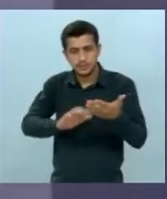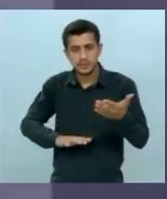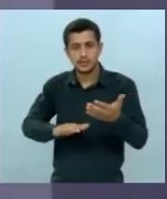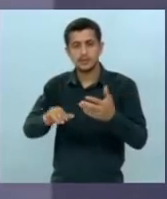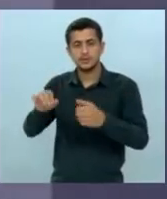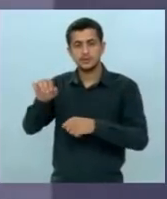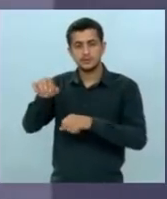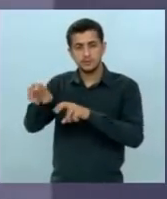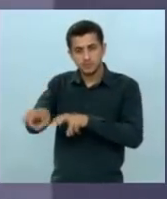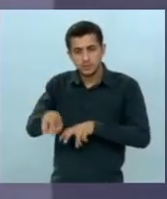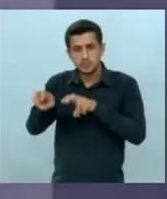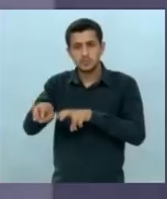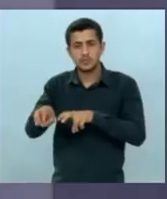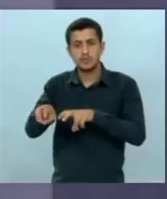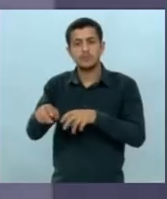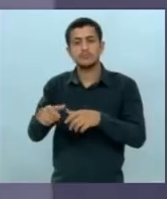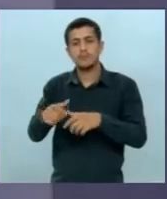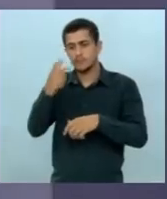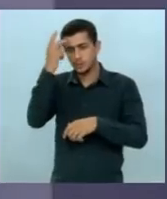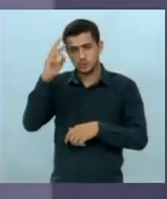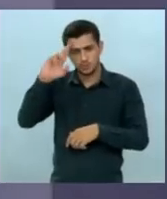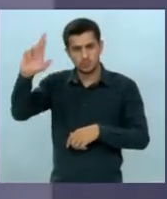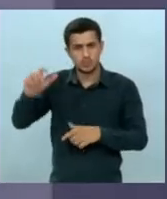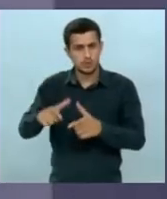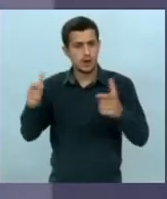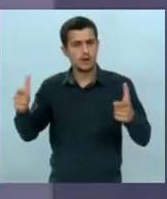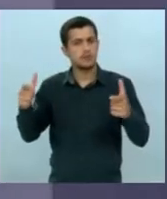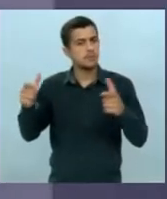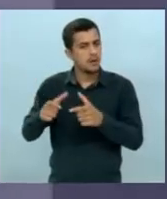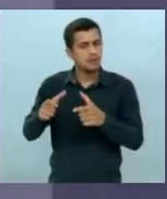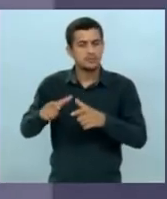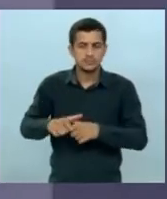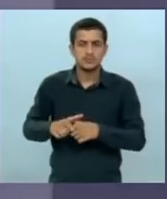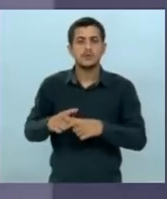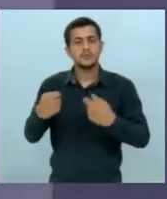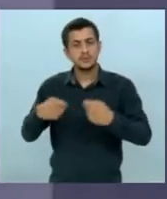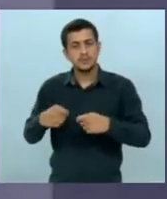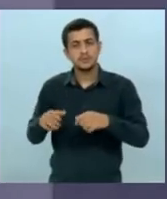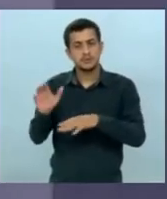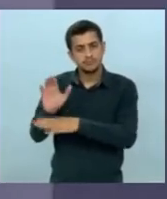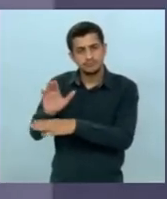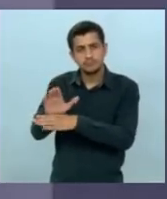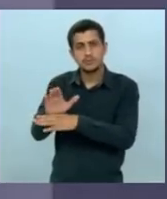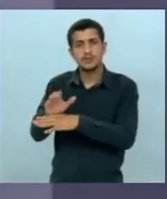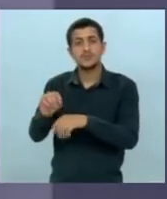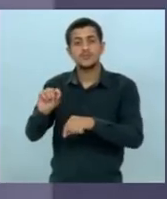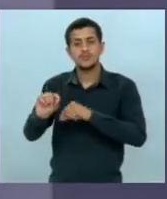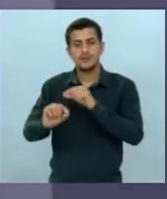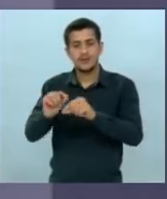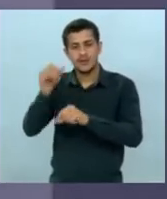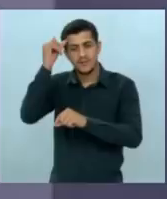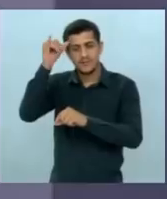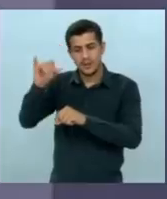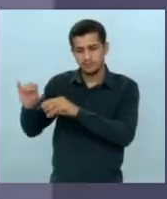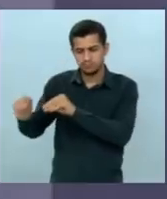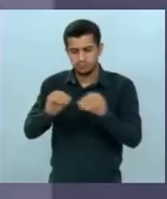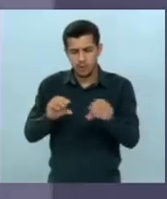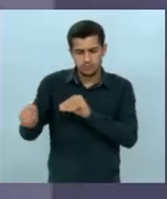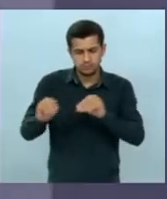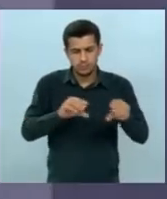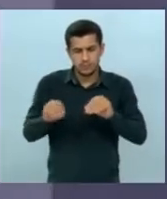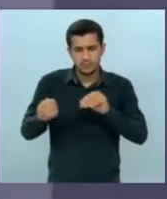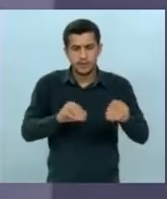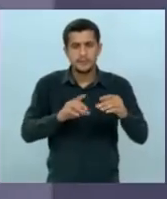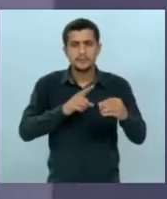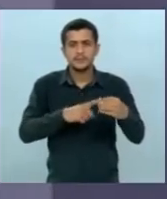o grande produtor o médio produtor e essencialmente para evitar a evasão para as cidades o pequeno